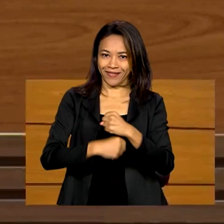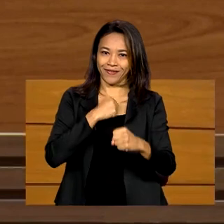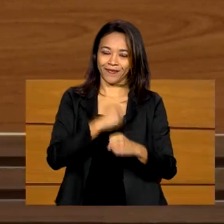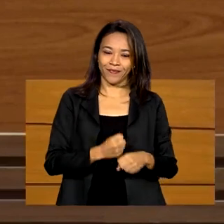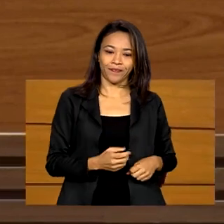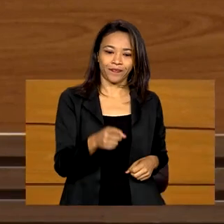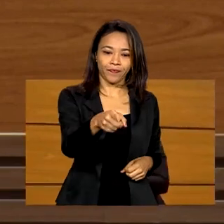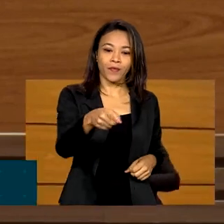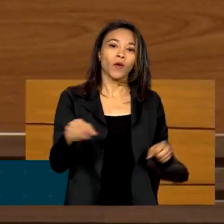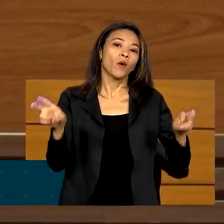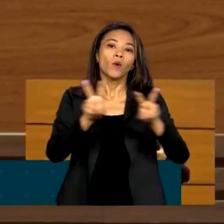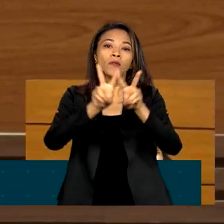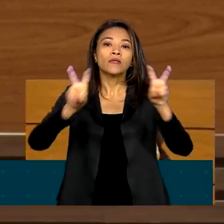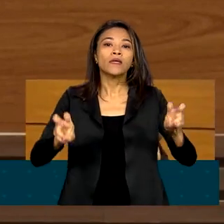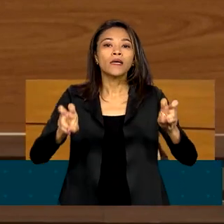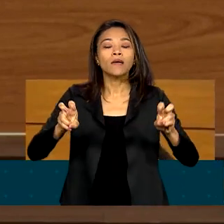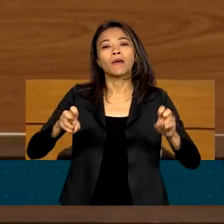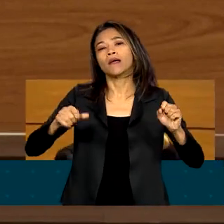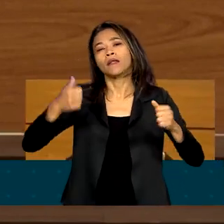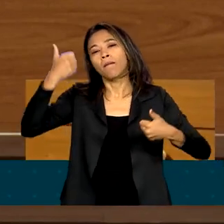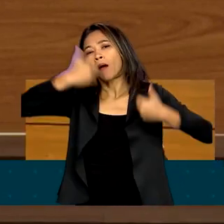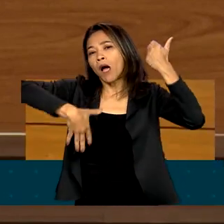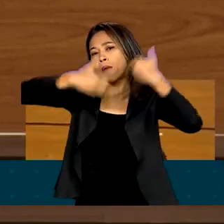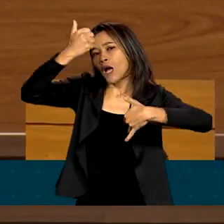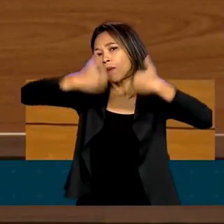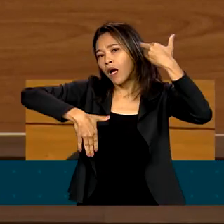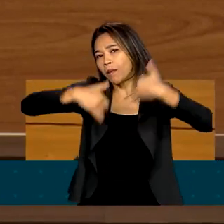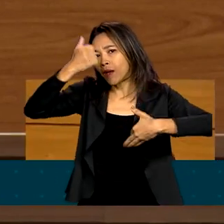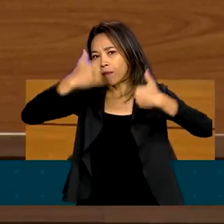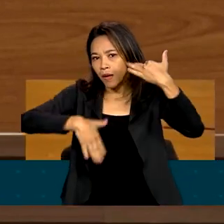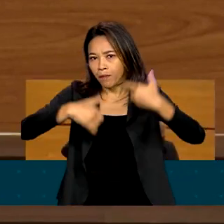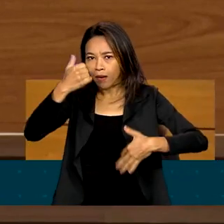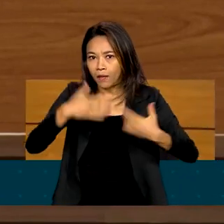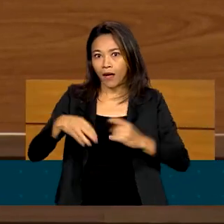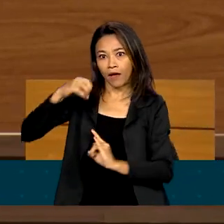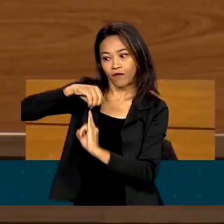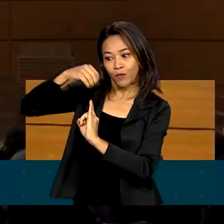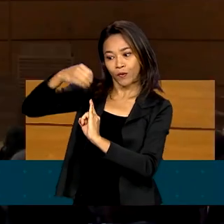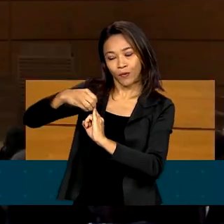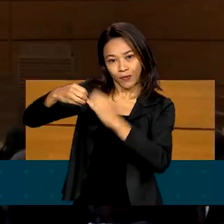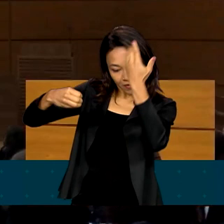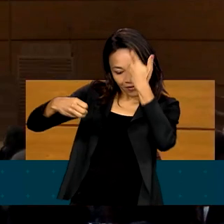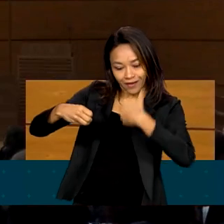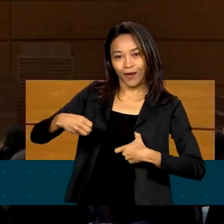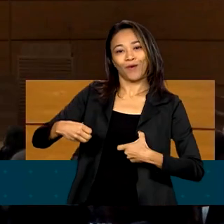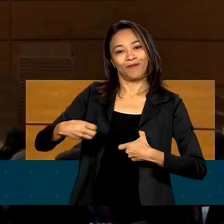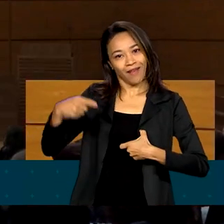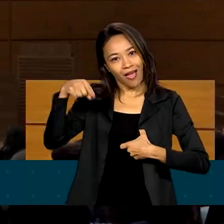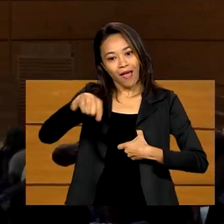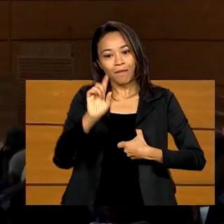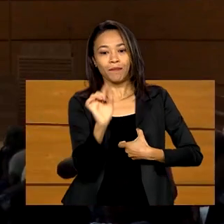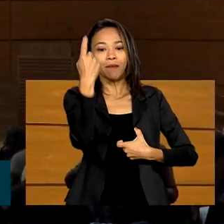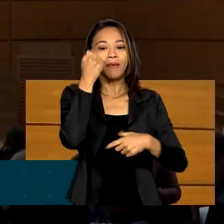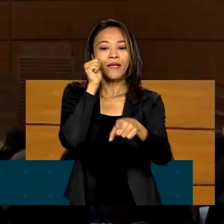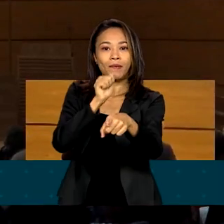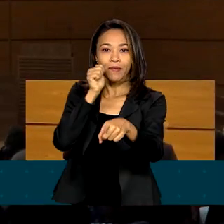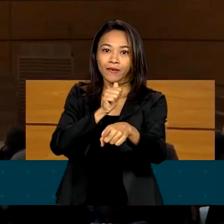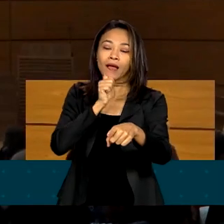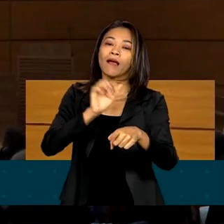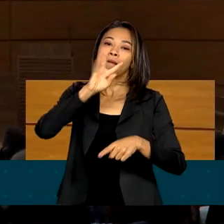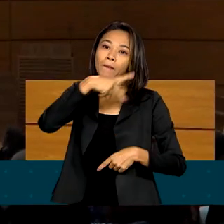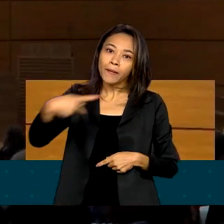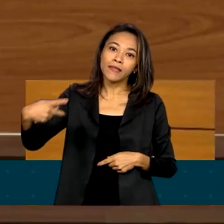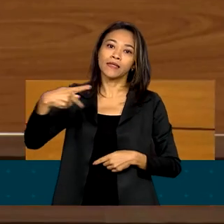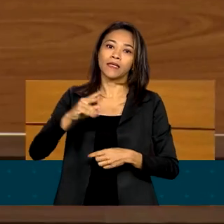O tema da palestra A Fiocruz e Eu foi uma escolha da própria ministra. A primeira mulher a presidir a Fundação